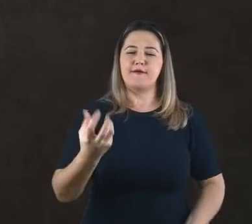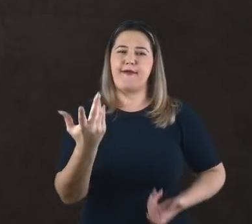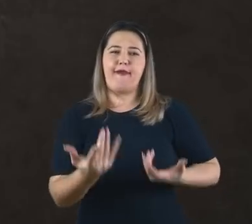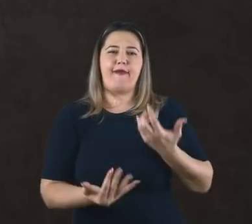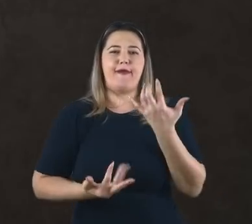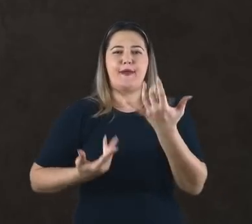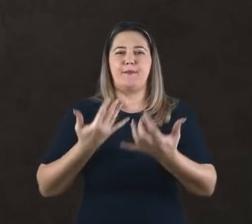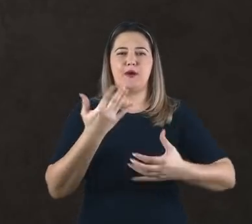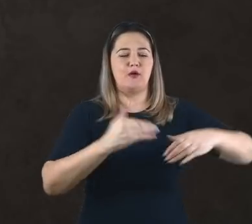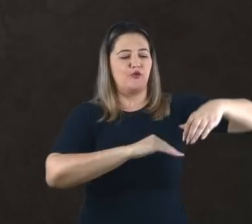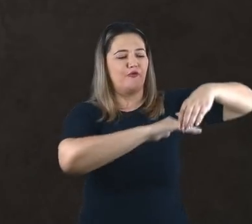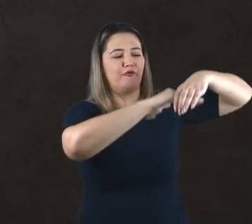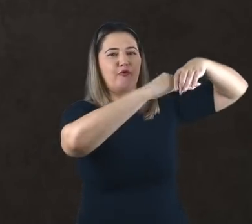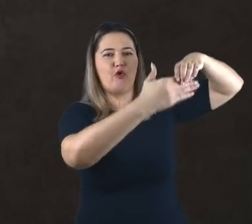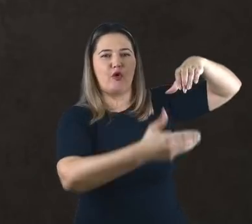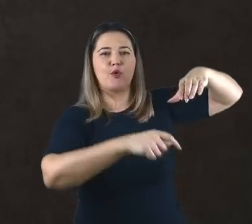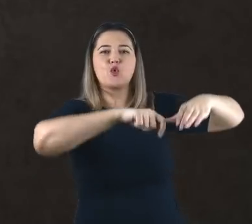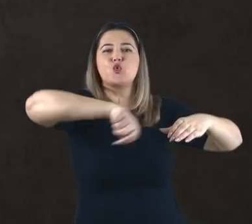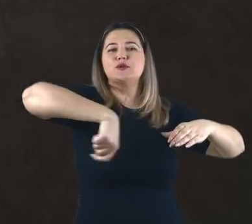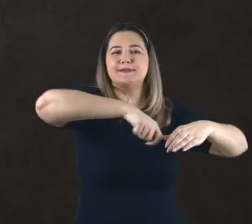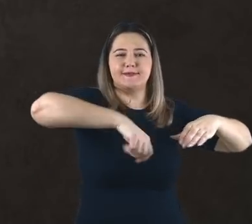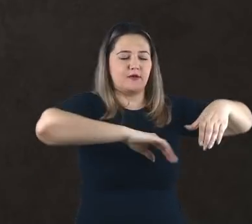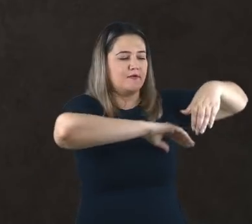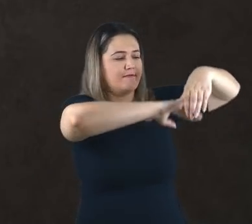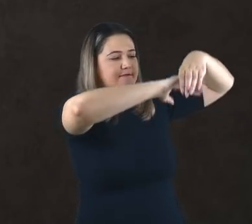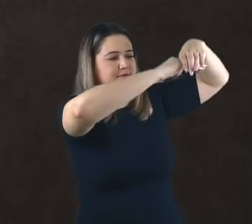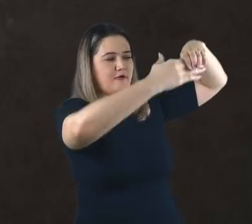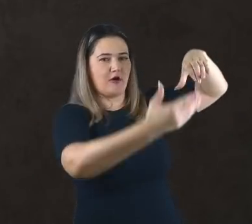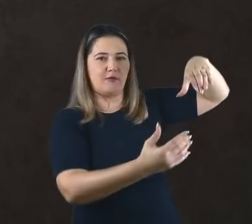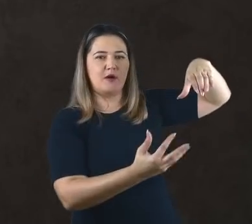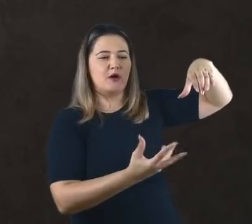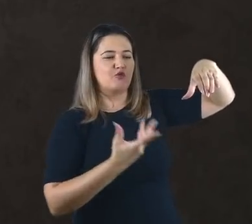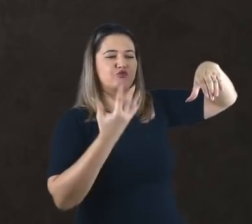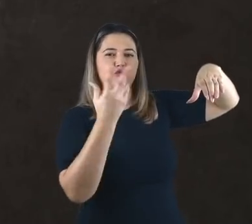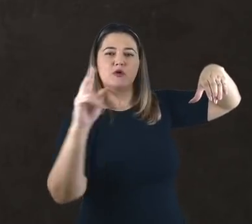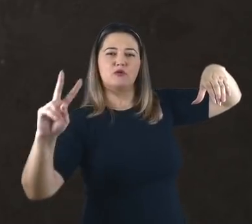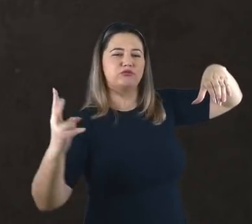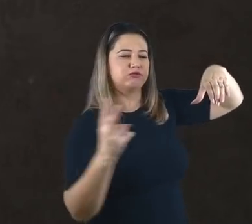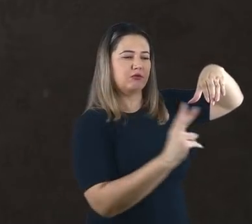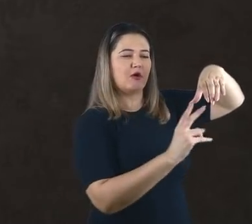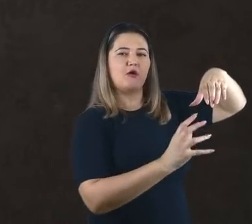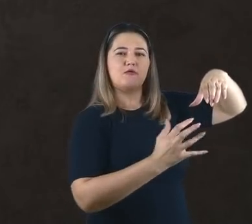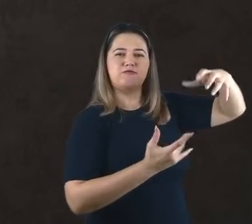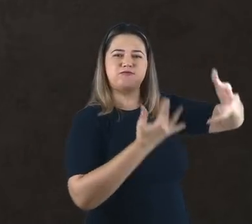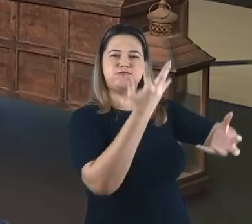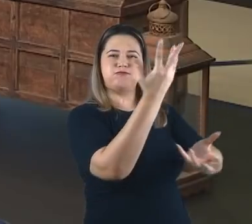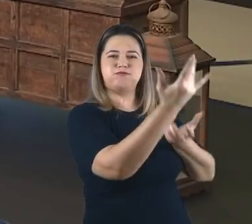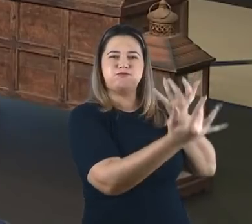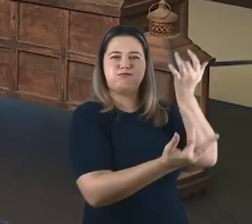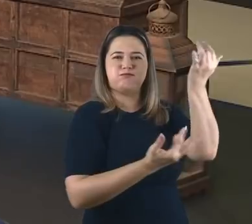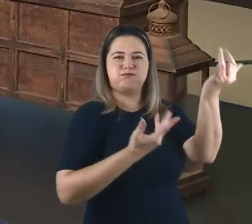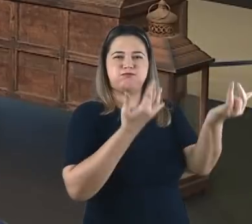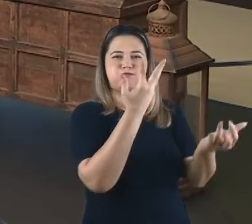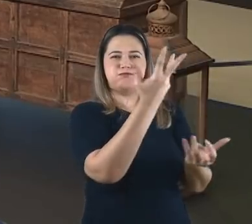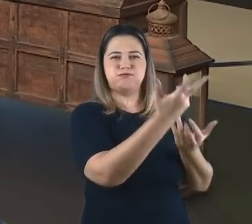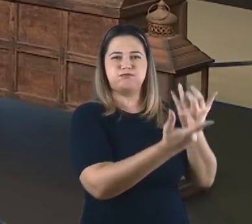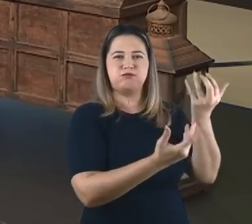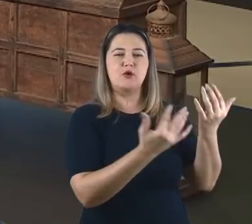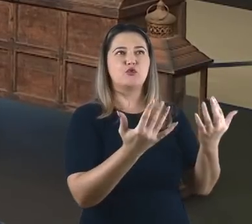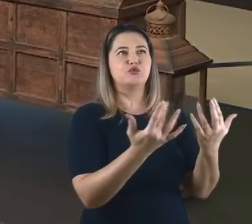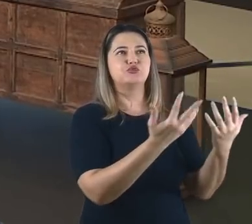forno de cozinheiro faça sua fumaça ondular provoque o seu fim com a chama feroz. Percebeu?